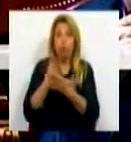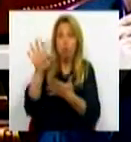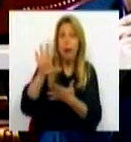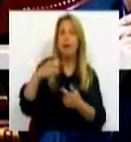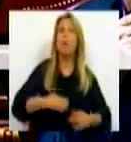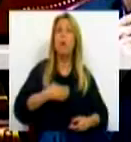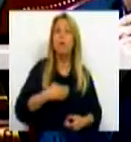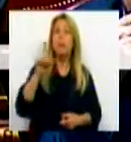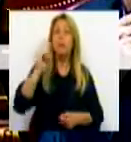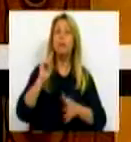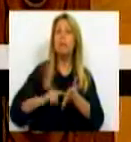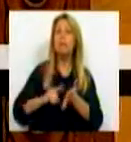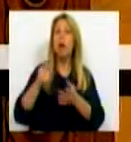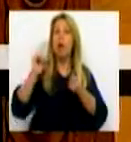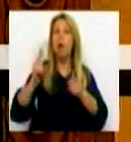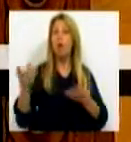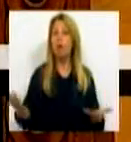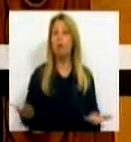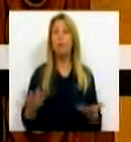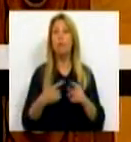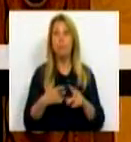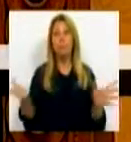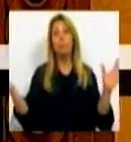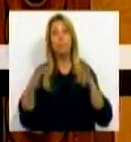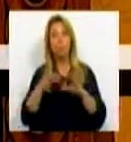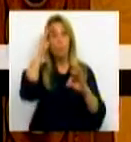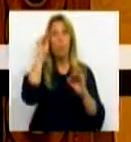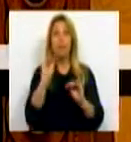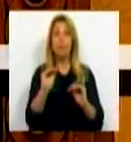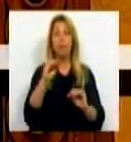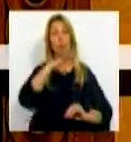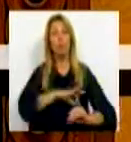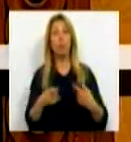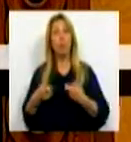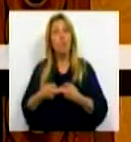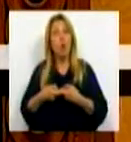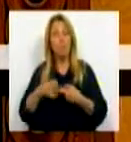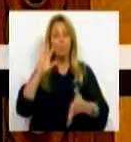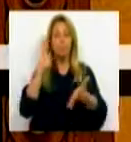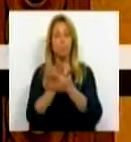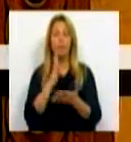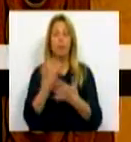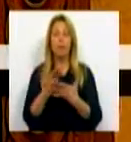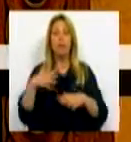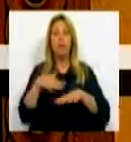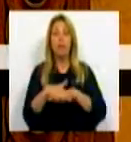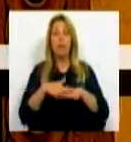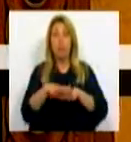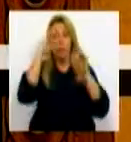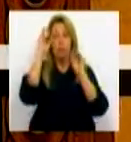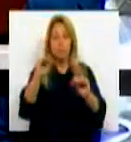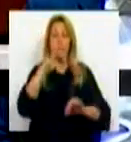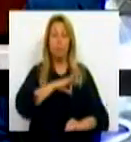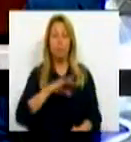e, nesse sentido, poder adequar o ensino profissional. E, por último, qualificar a rede de formação profissional e de adultos